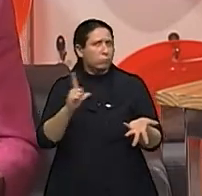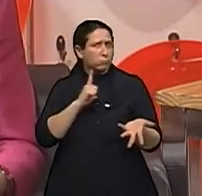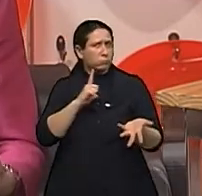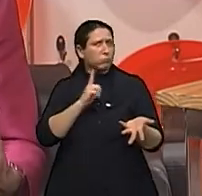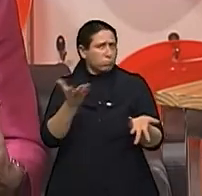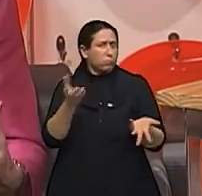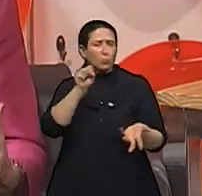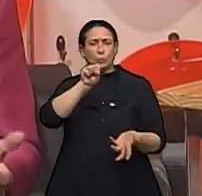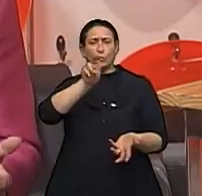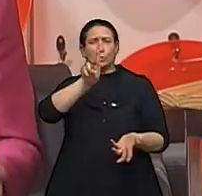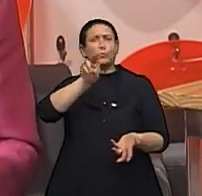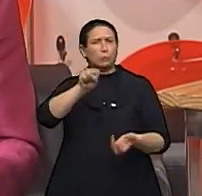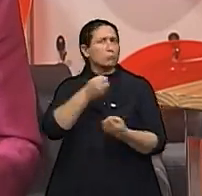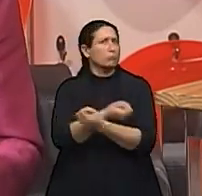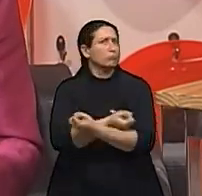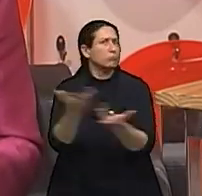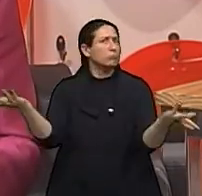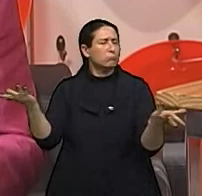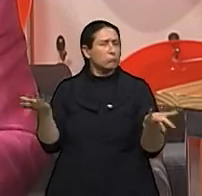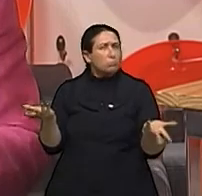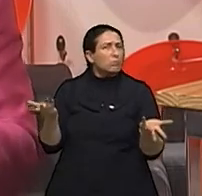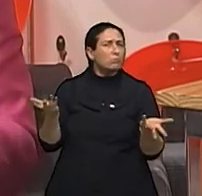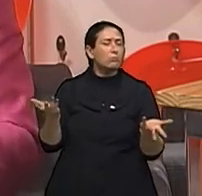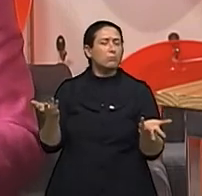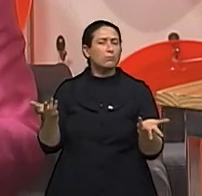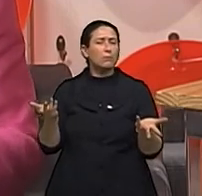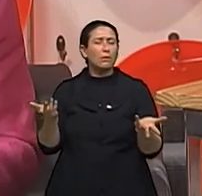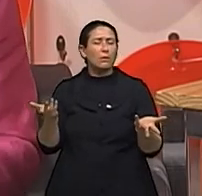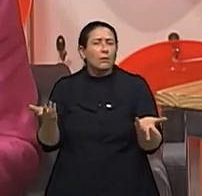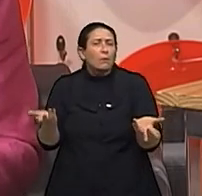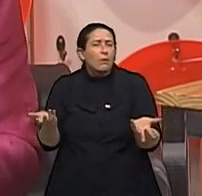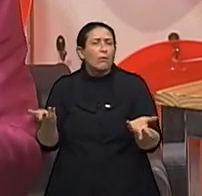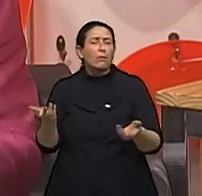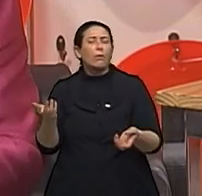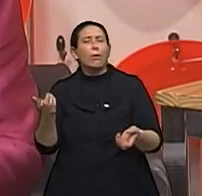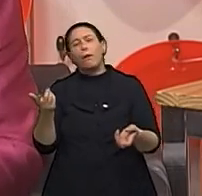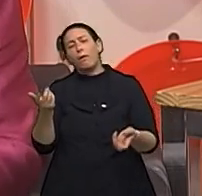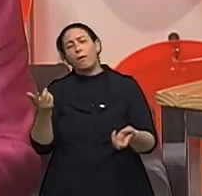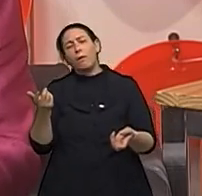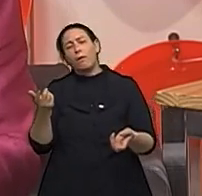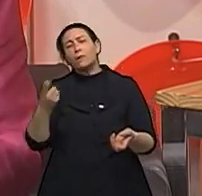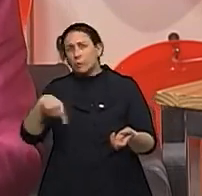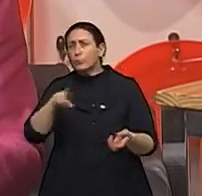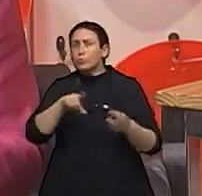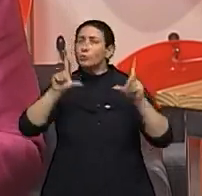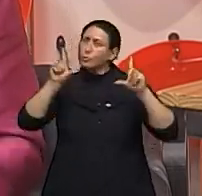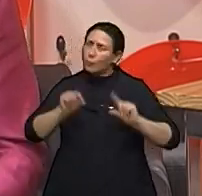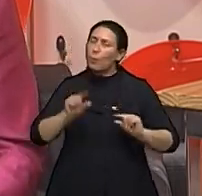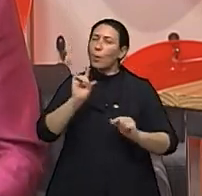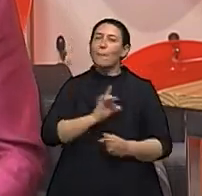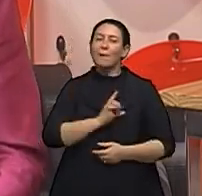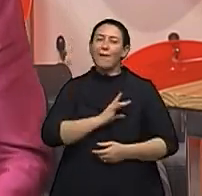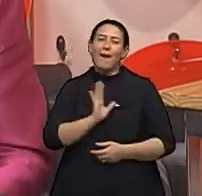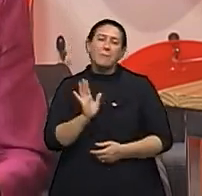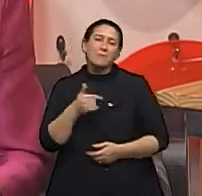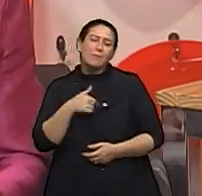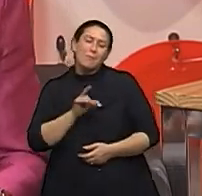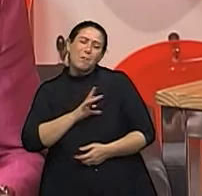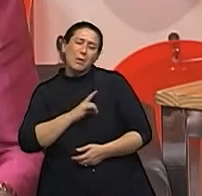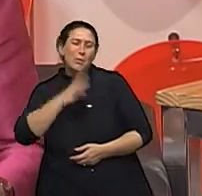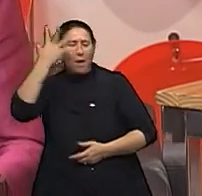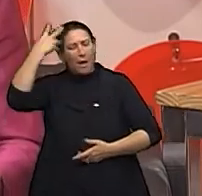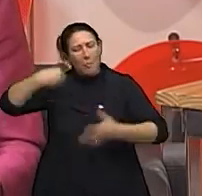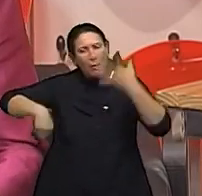lei no SUS. Exatamente. É? Então, isso diminuiu um pouco o medo. Mas aí vem o medo da químio, perder o